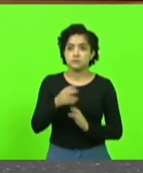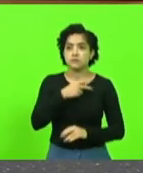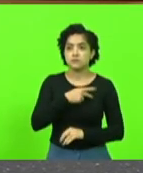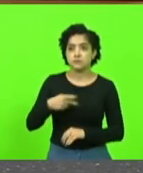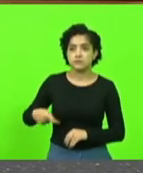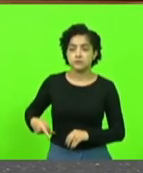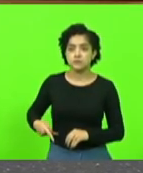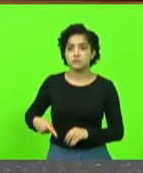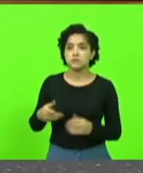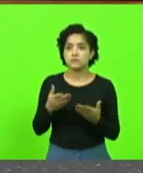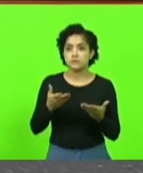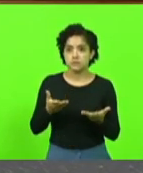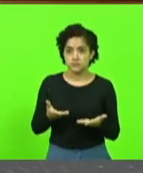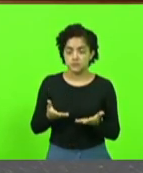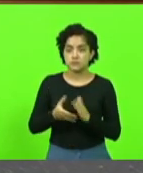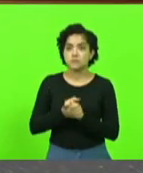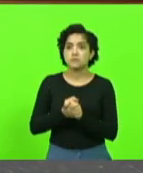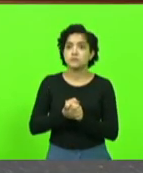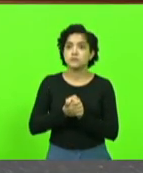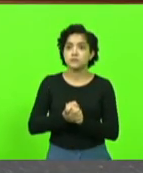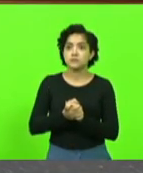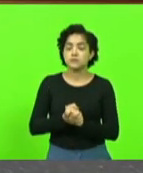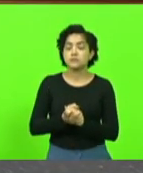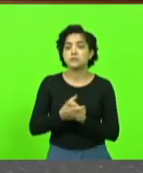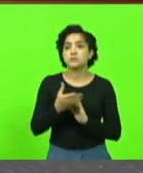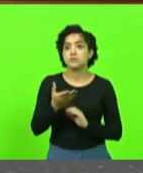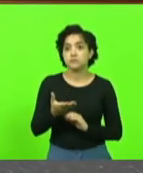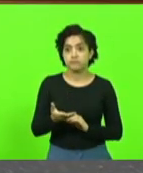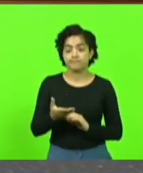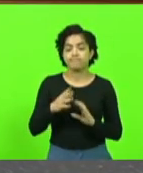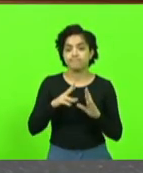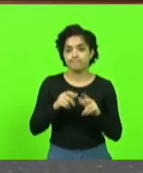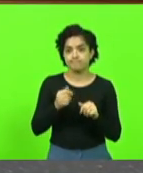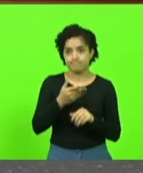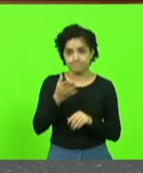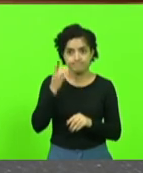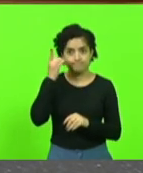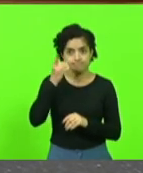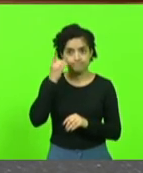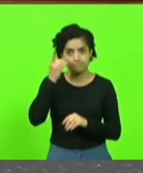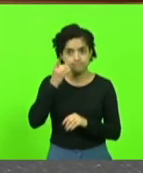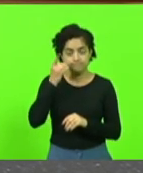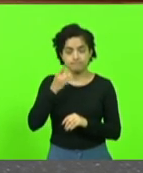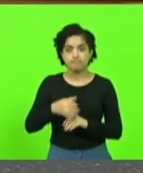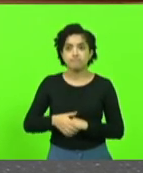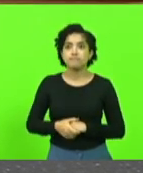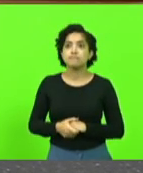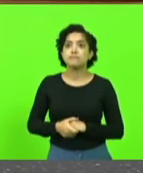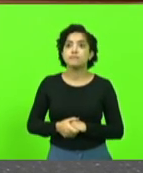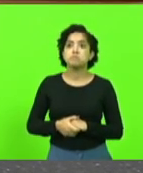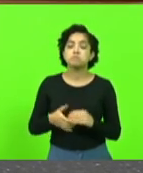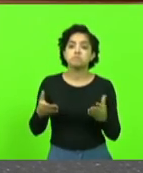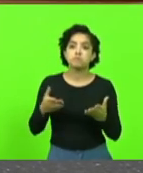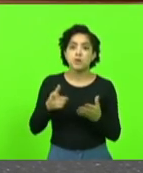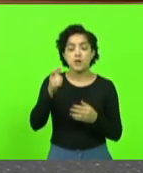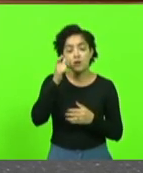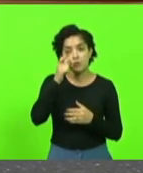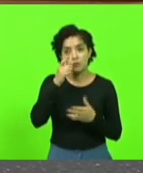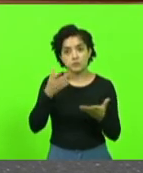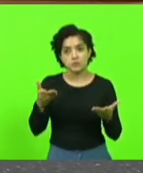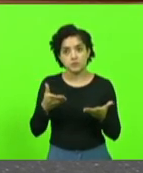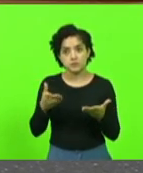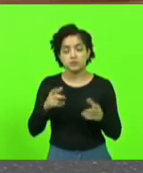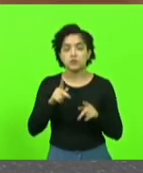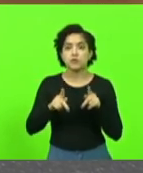cumprimento também todos os deputados, o público que nos assiste pela